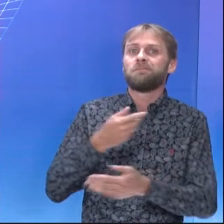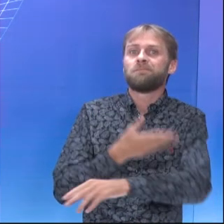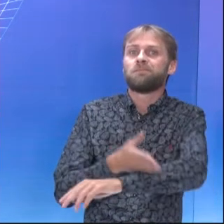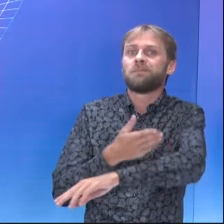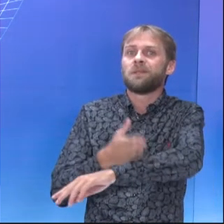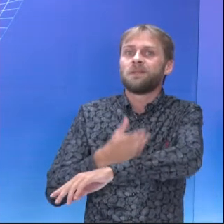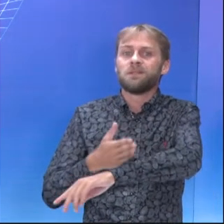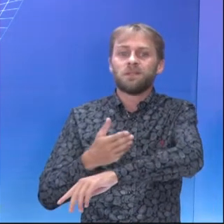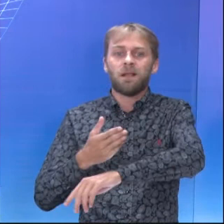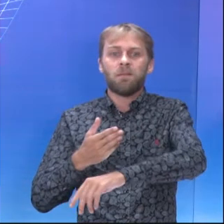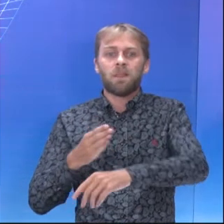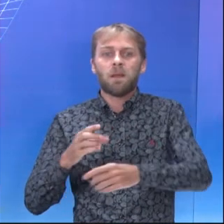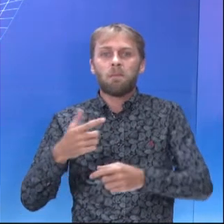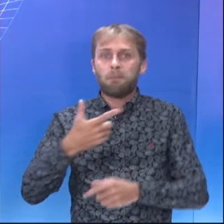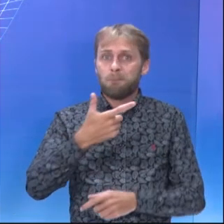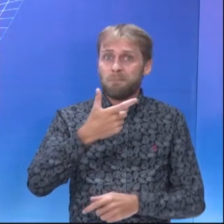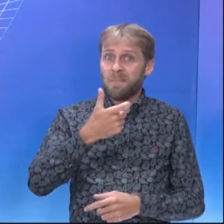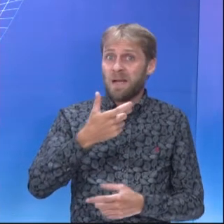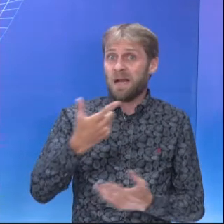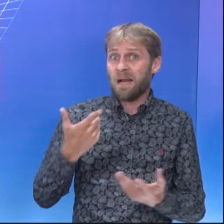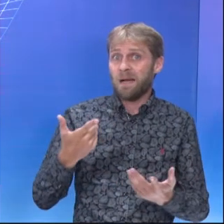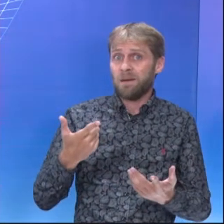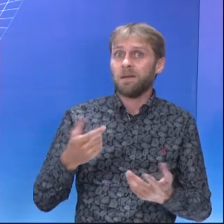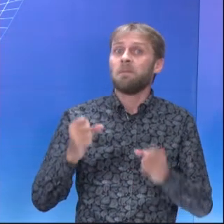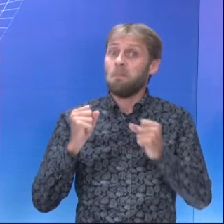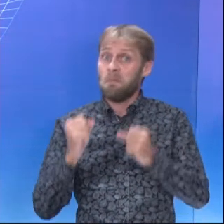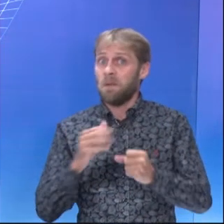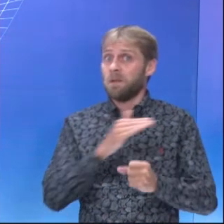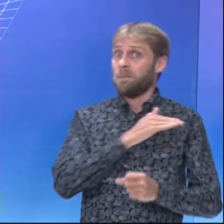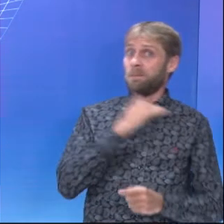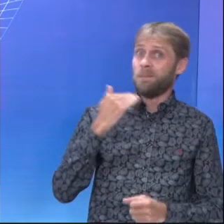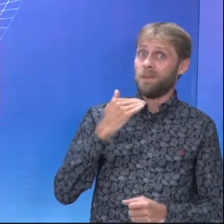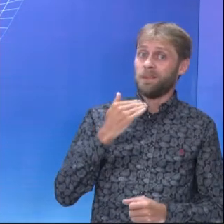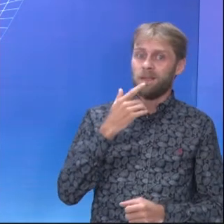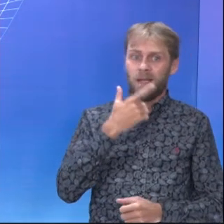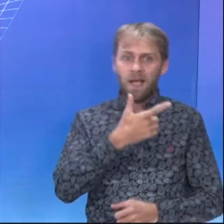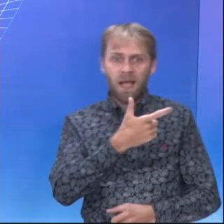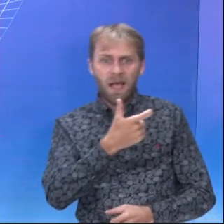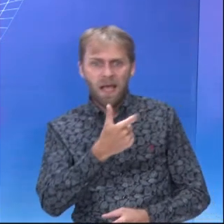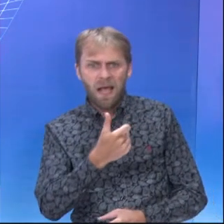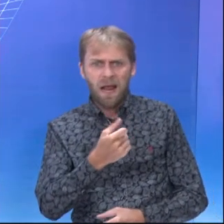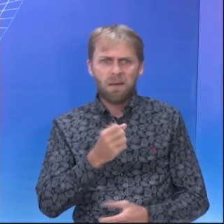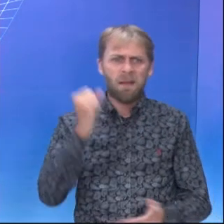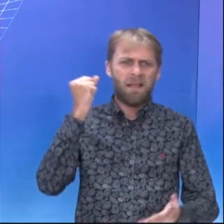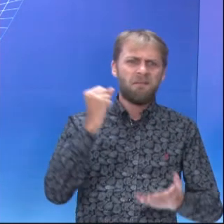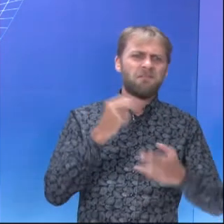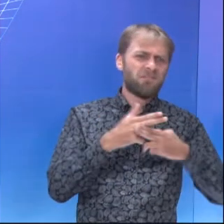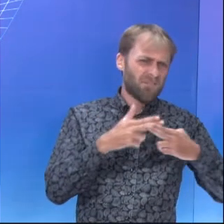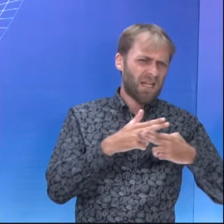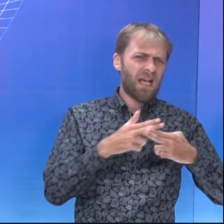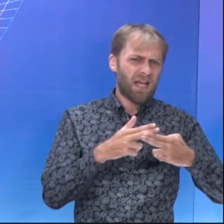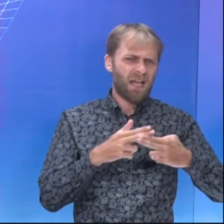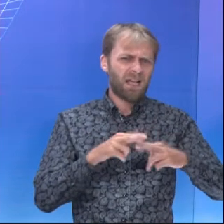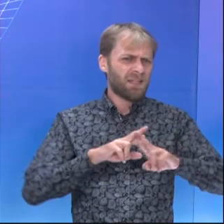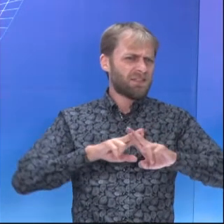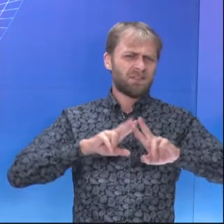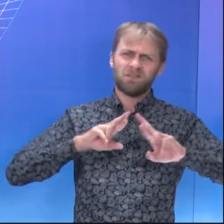anything potentially lethal. Guns, knives, fire, and so on.